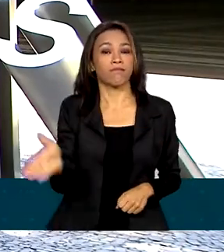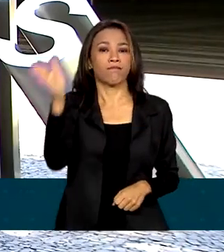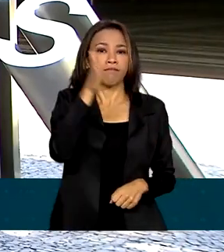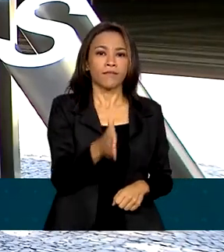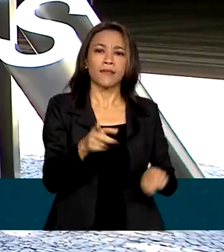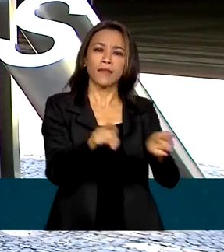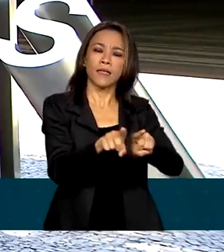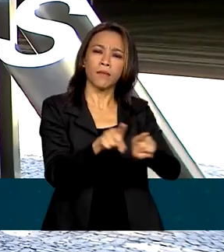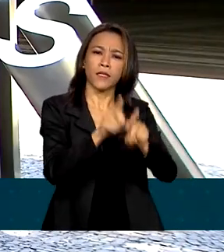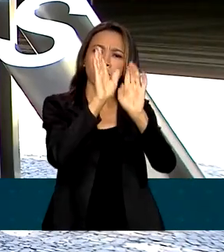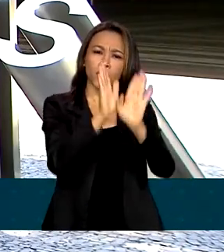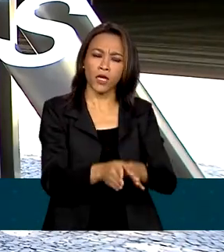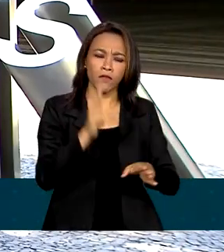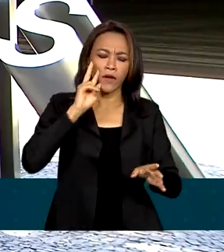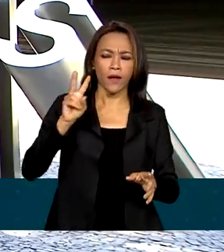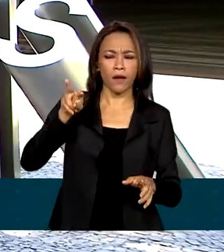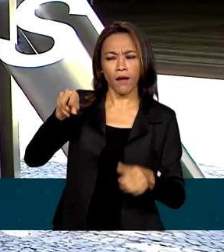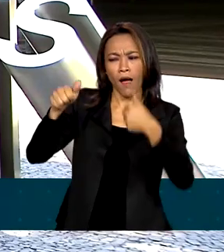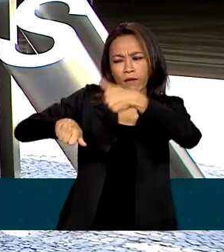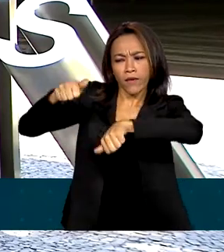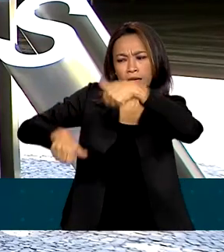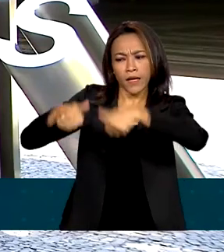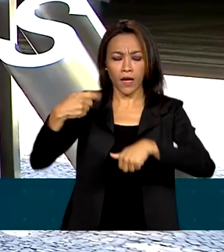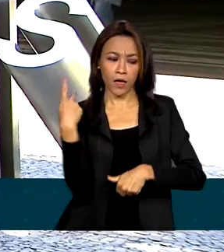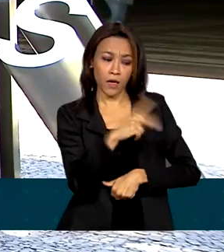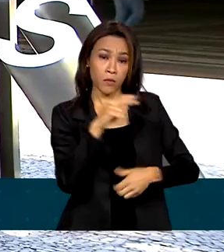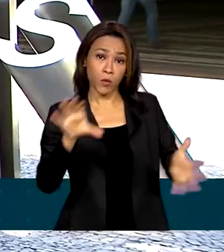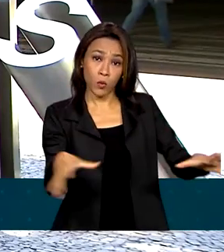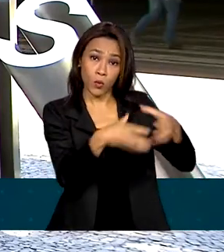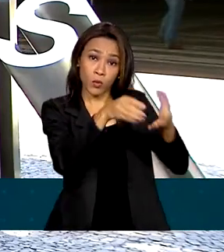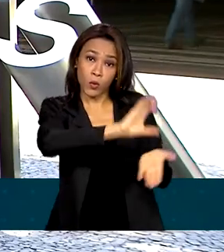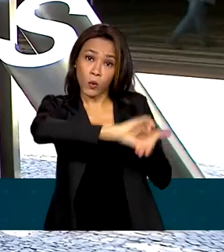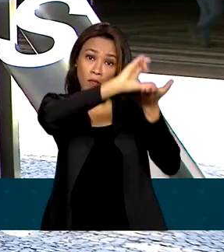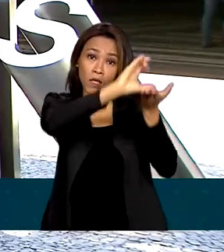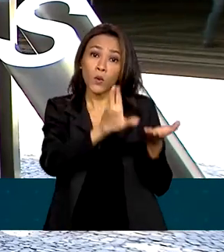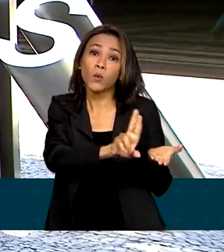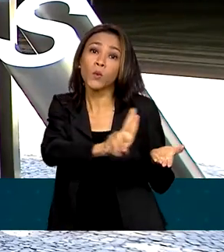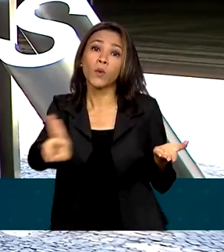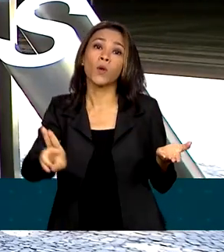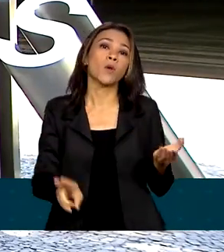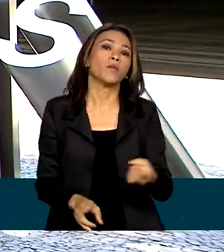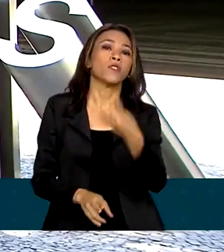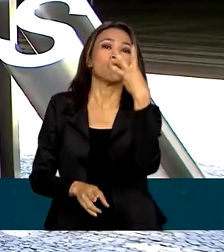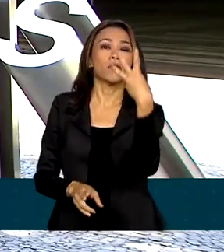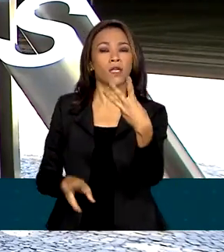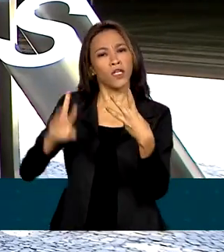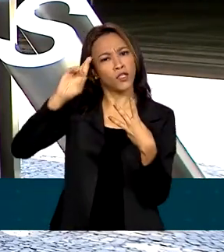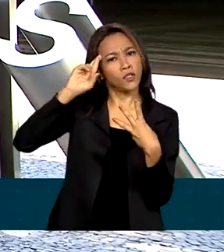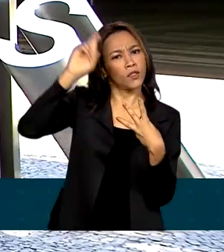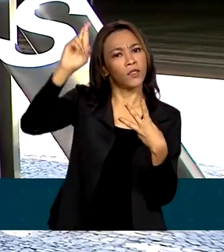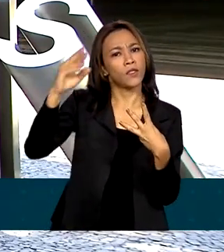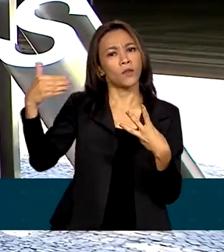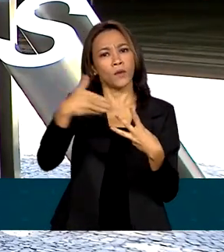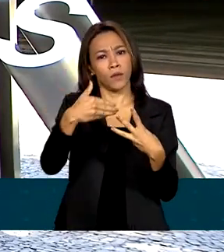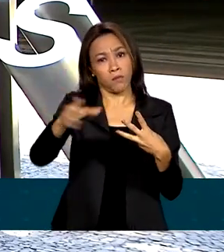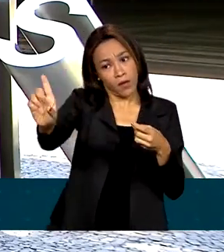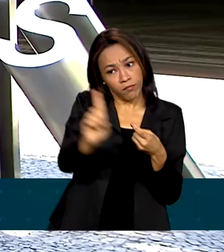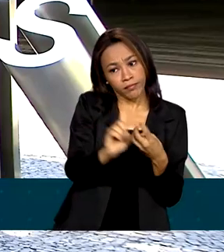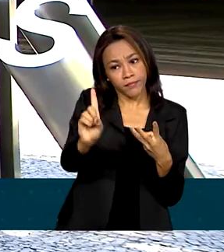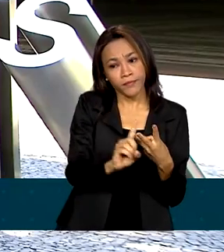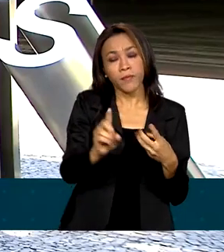avalizadas pelo Conselho de Administração do BNDES o nome de três novas diretoras para o banco.